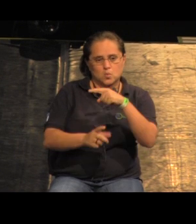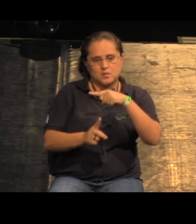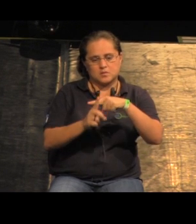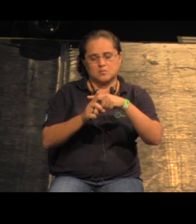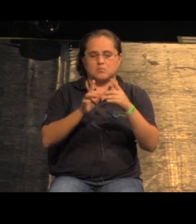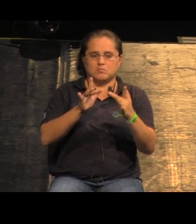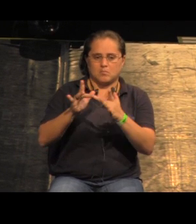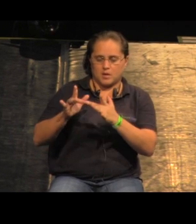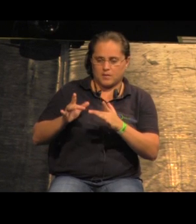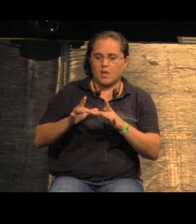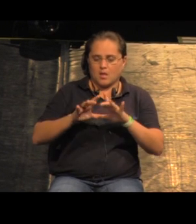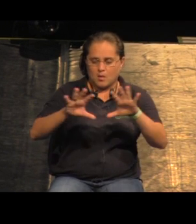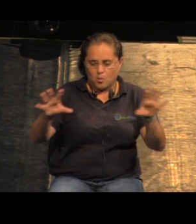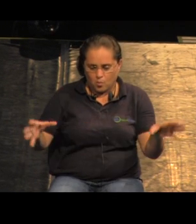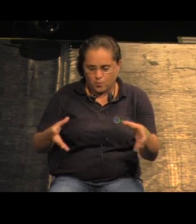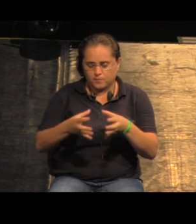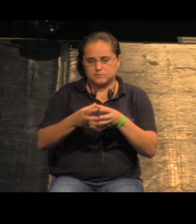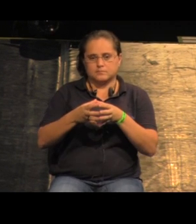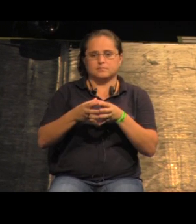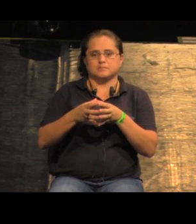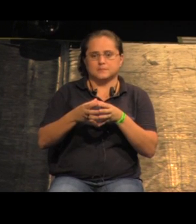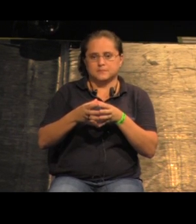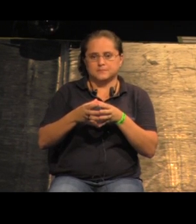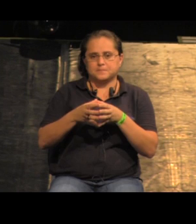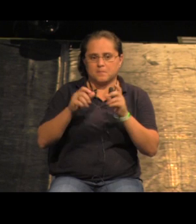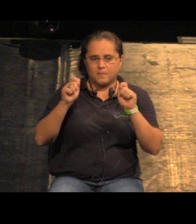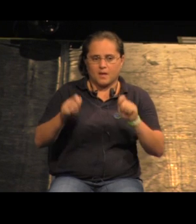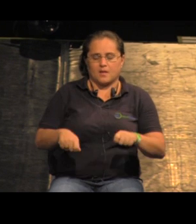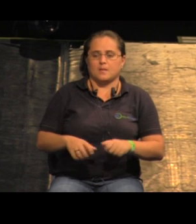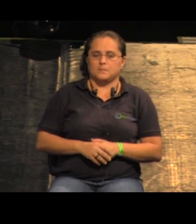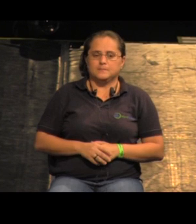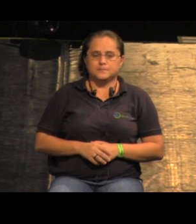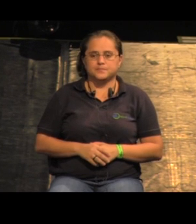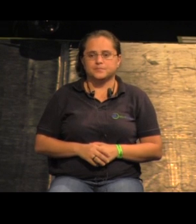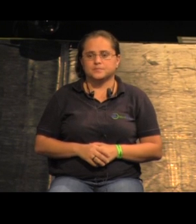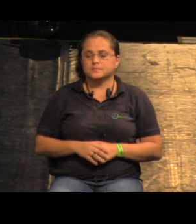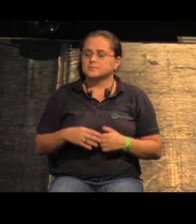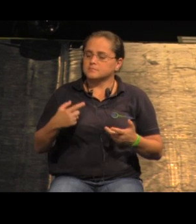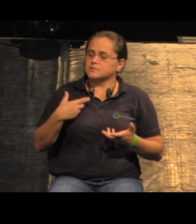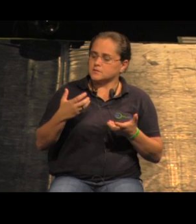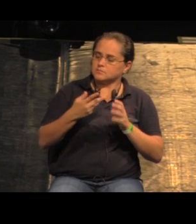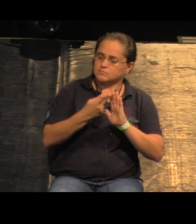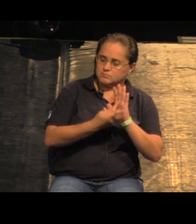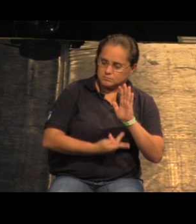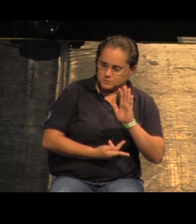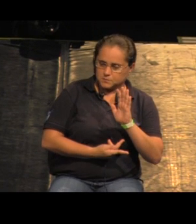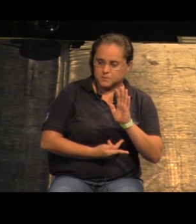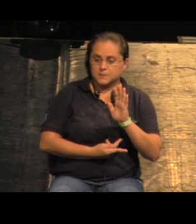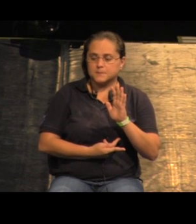relação das duas, criar um conjunto, uma pequena rede que fosse estável. Então é isso que a gente propõe,